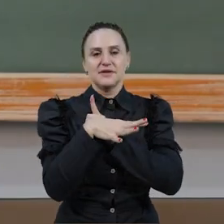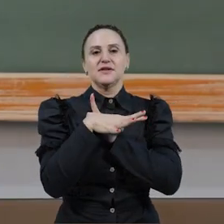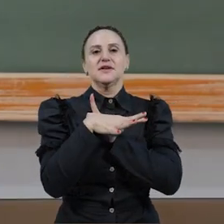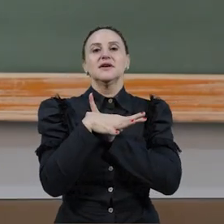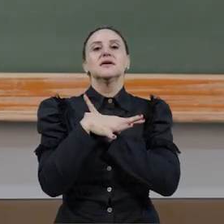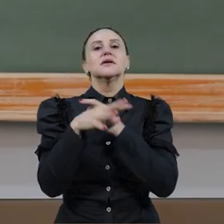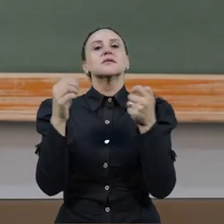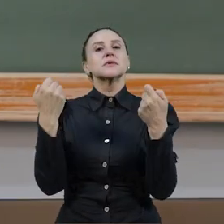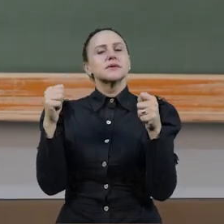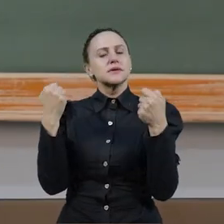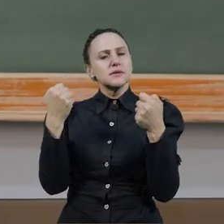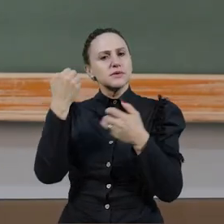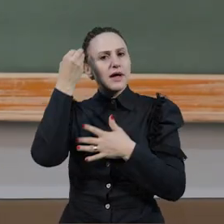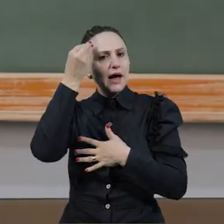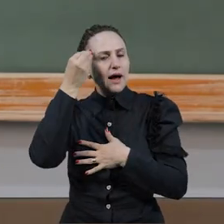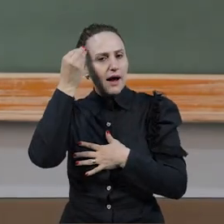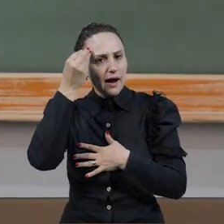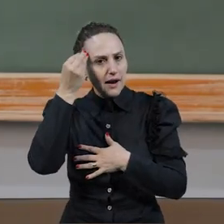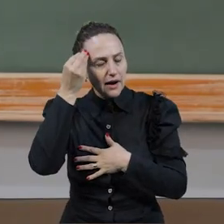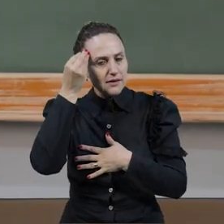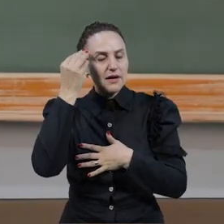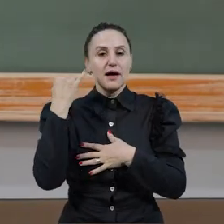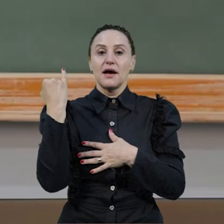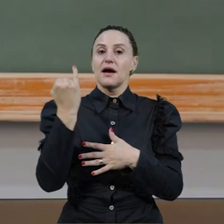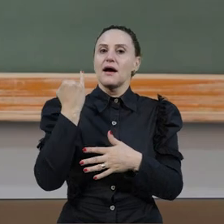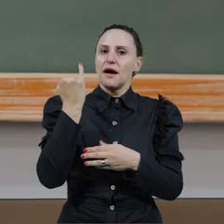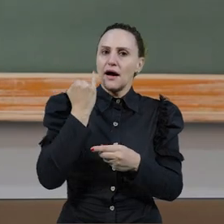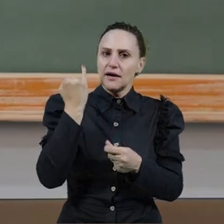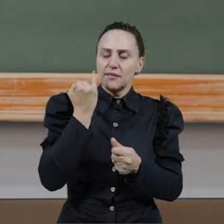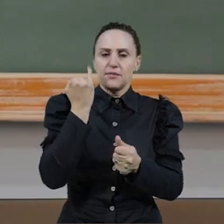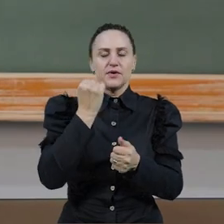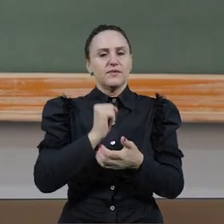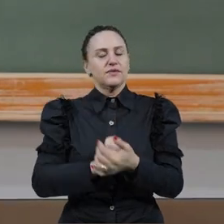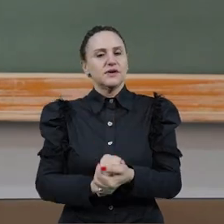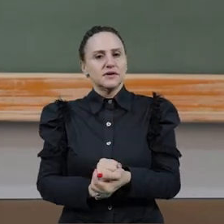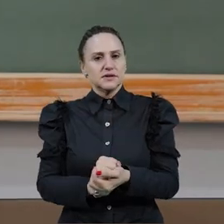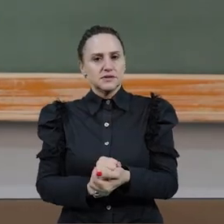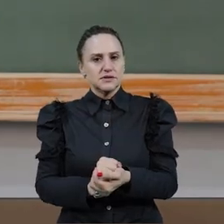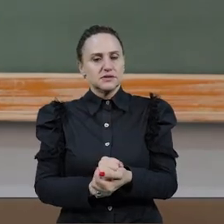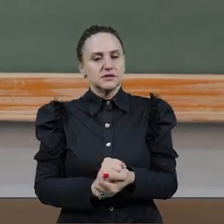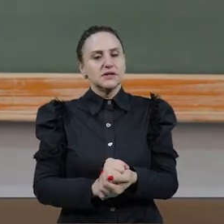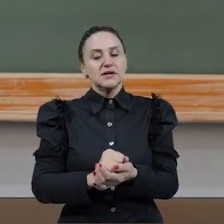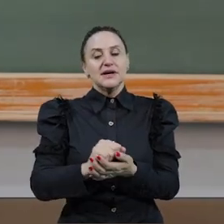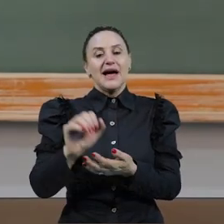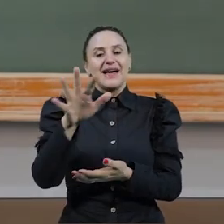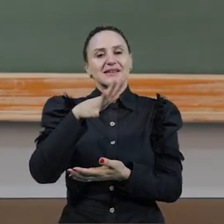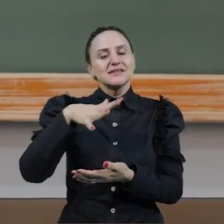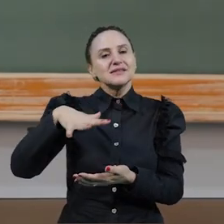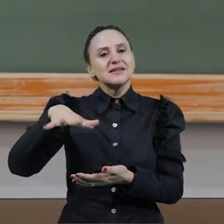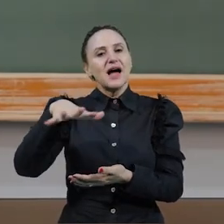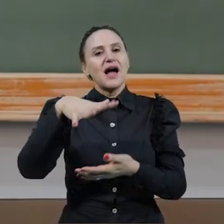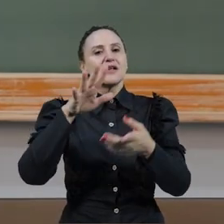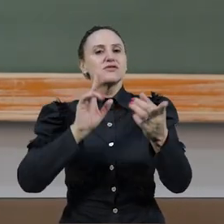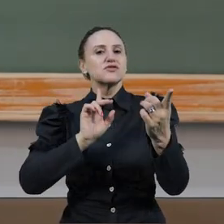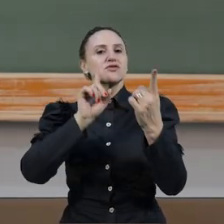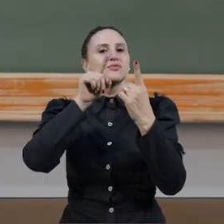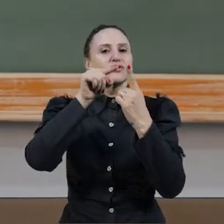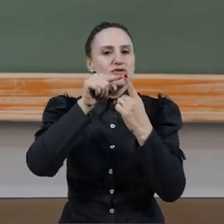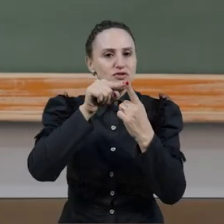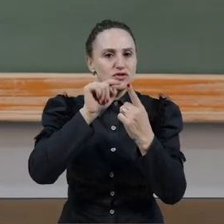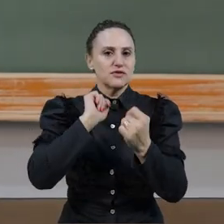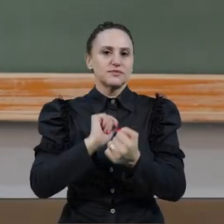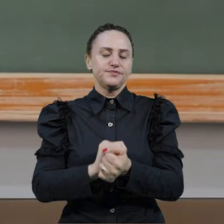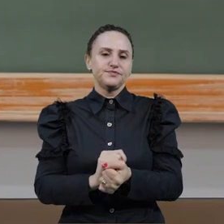precisamos analisar a importância dessas referidas áreas, os seus objetivos,